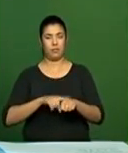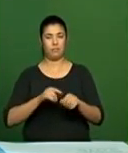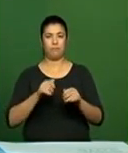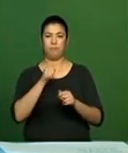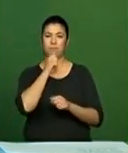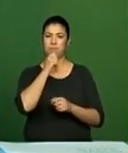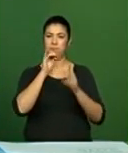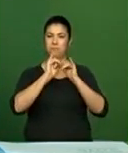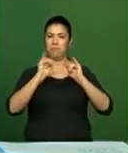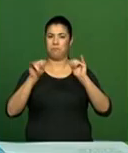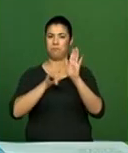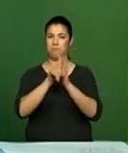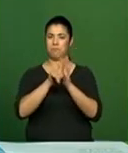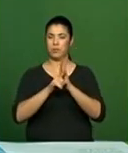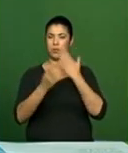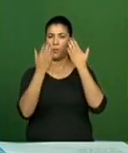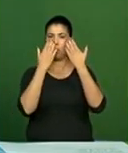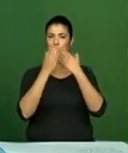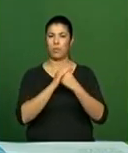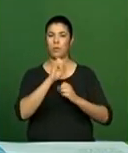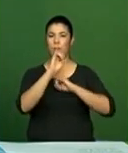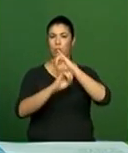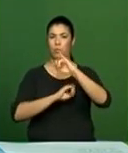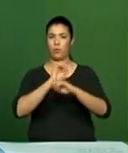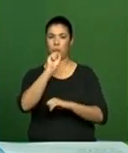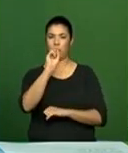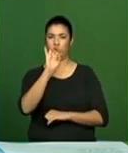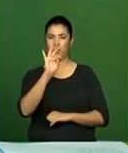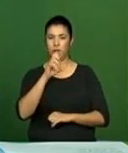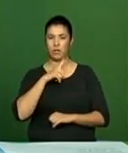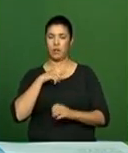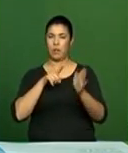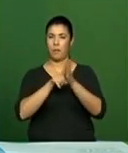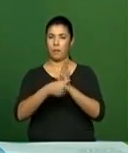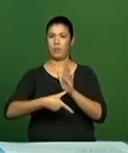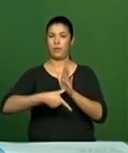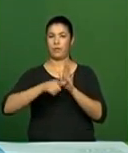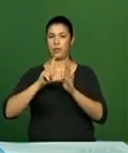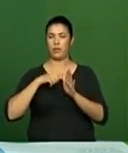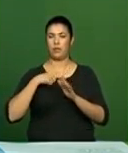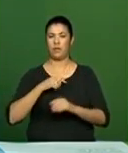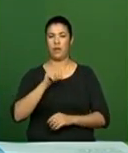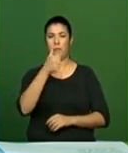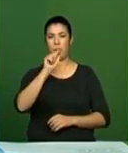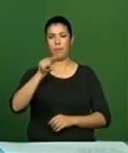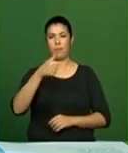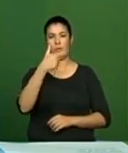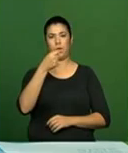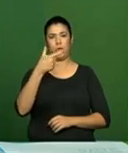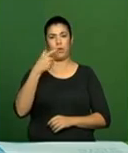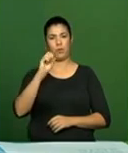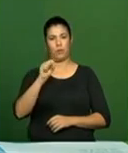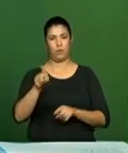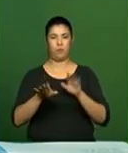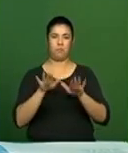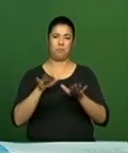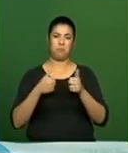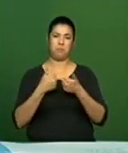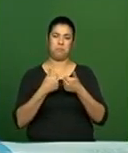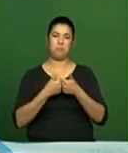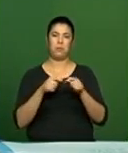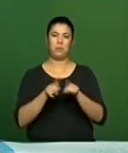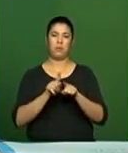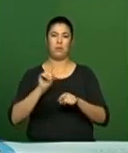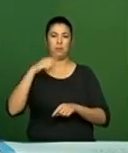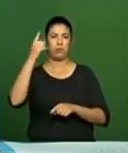esse ano. Em relação a sites, mencionados na pesquisa anterior 1.228. Deve ser algo mais ou menos próximo, deve acontecer com a